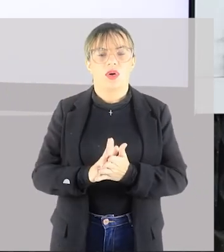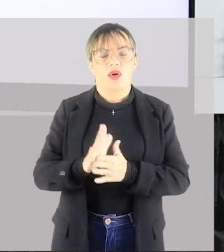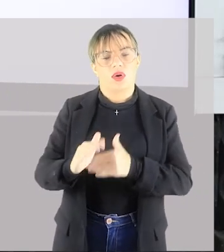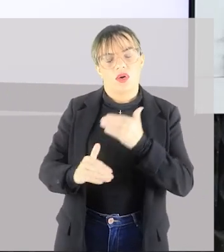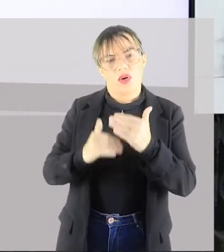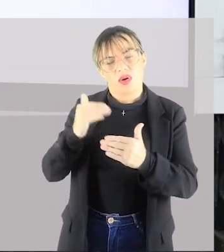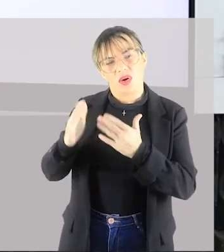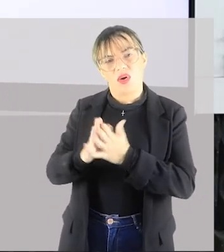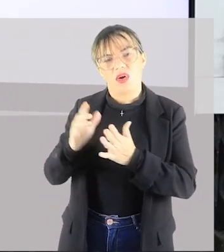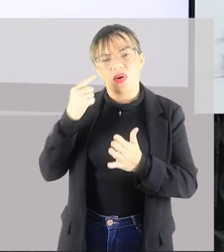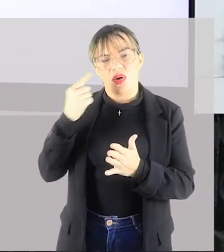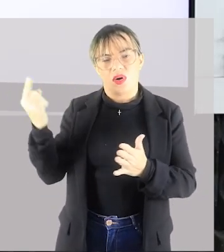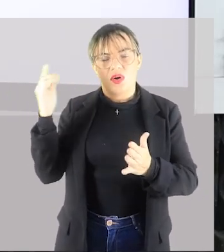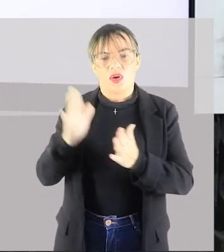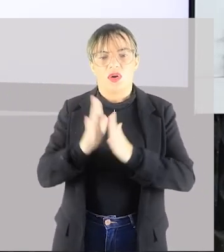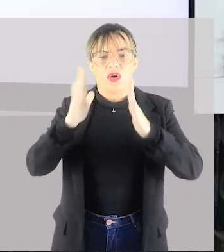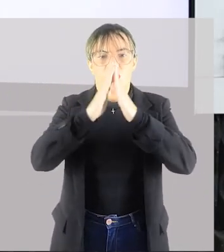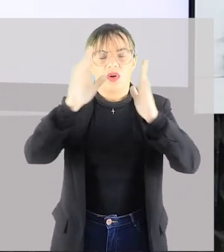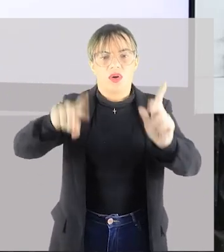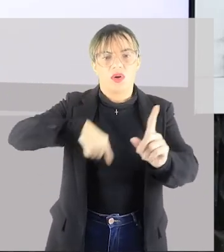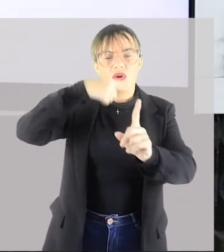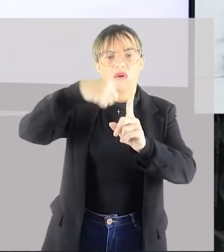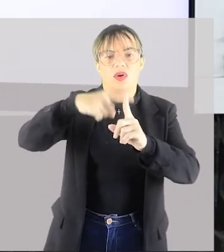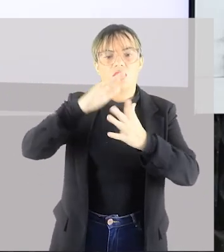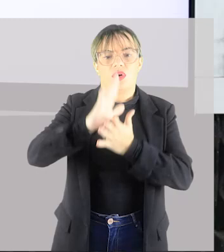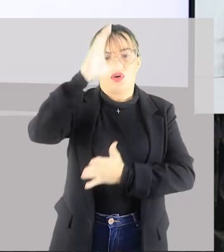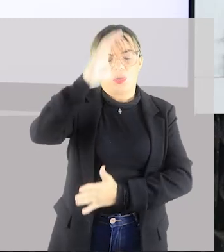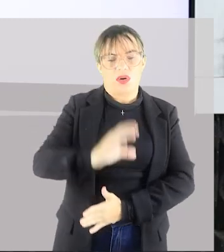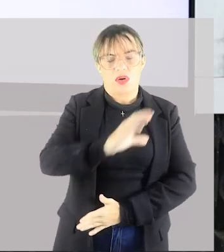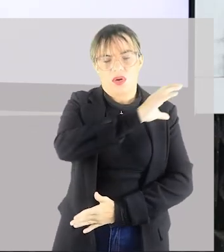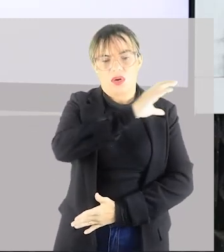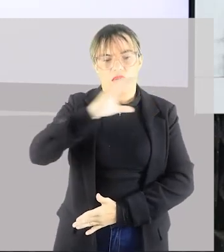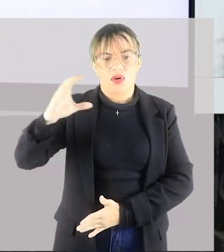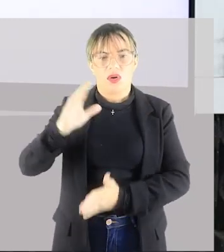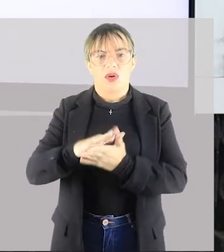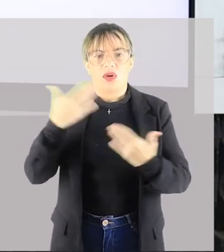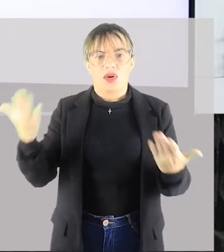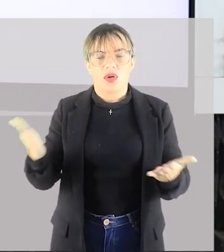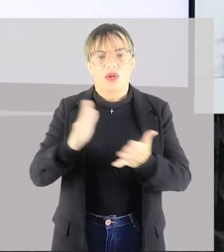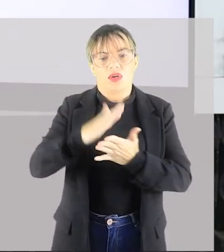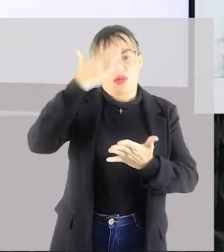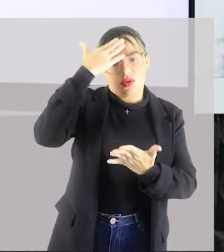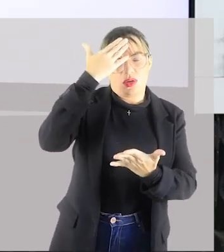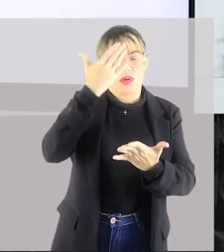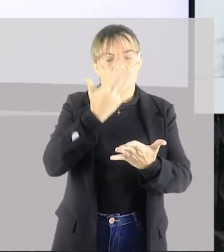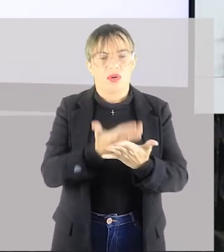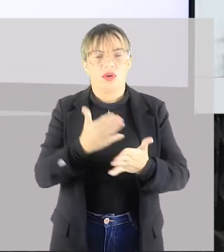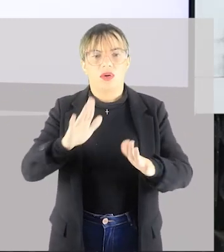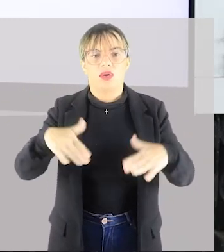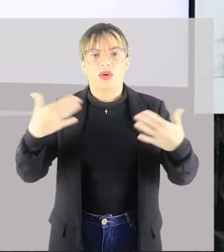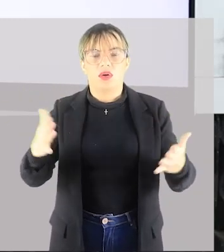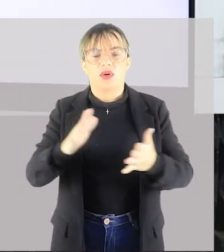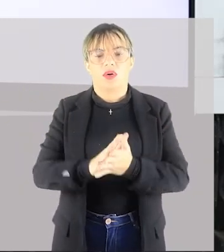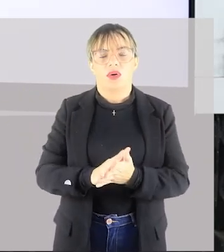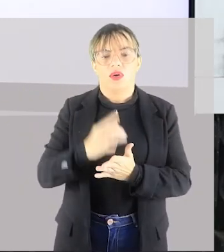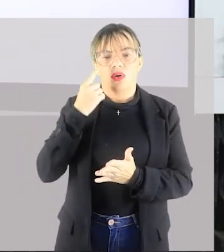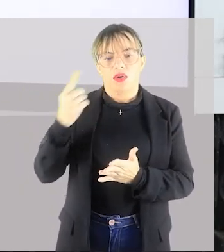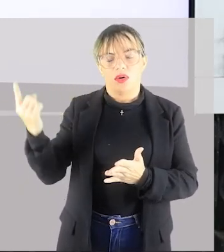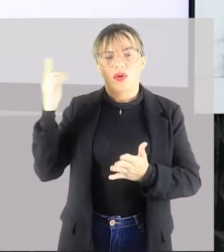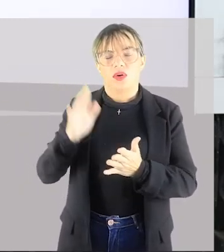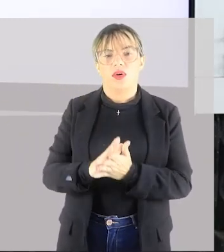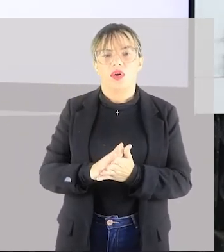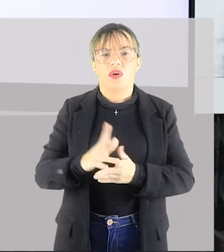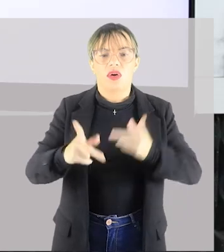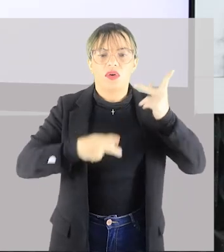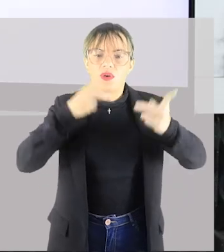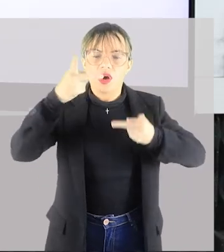Igreja Católica. Então aquilo que eles acreditavam era o que era pregado